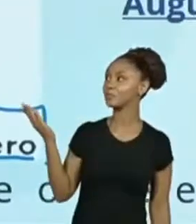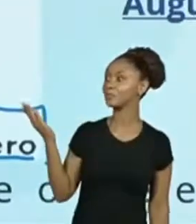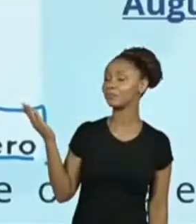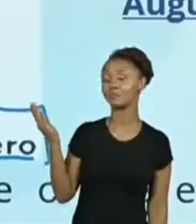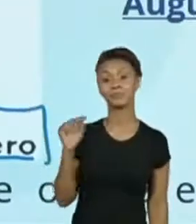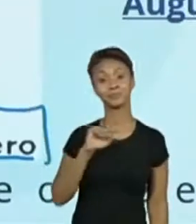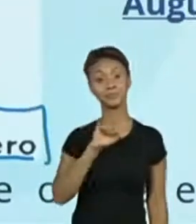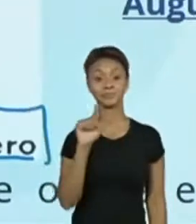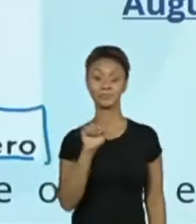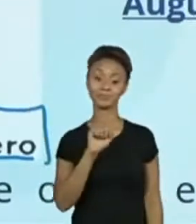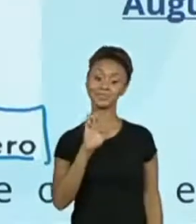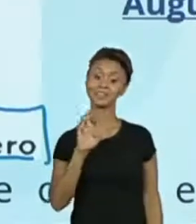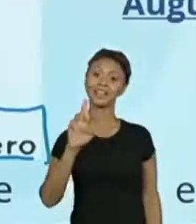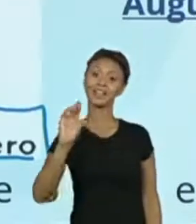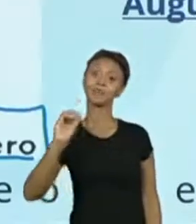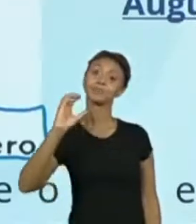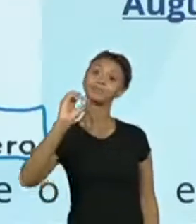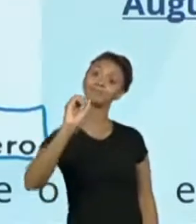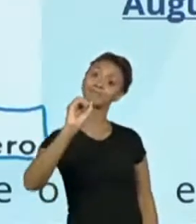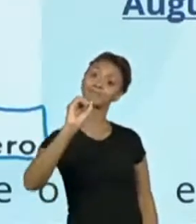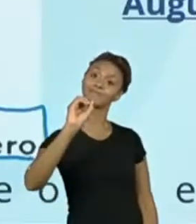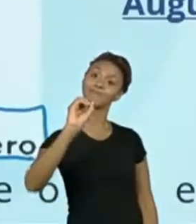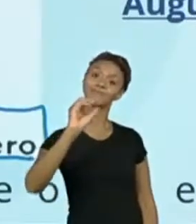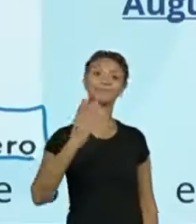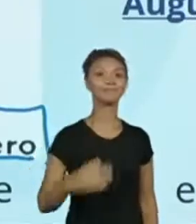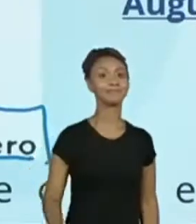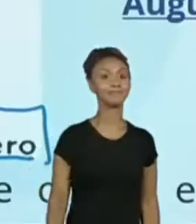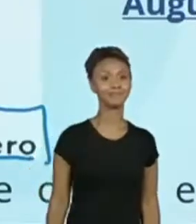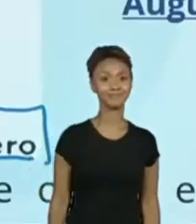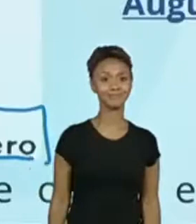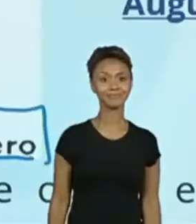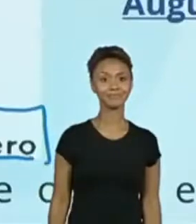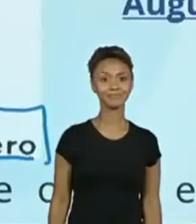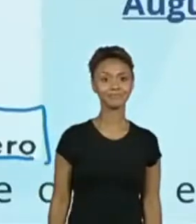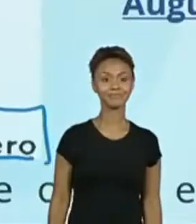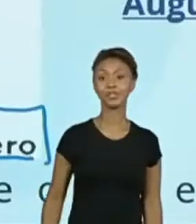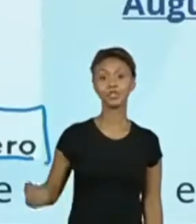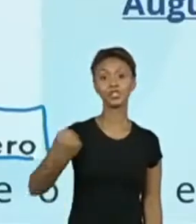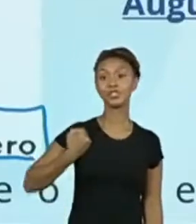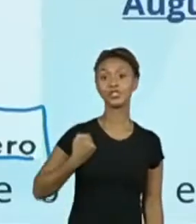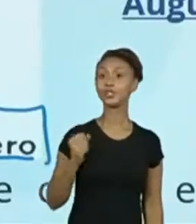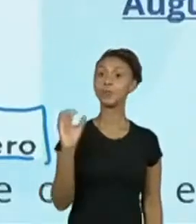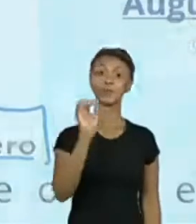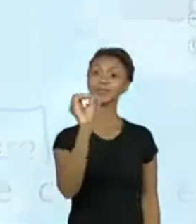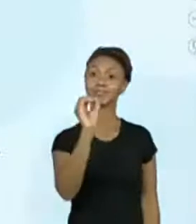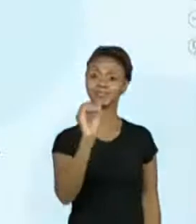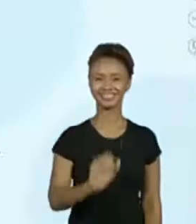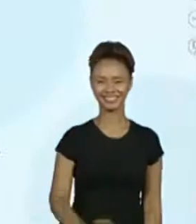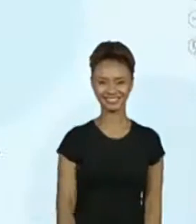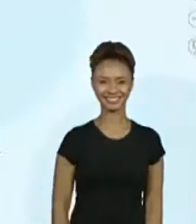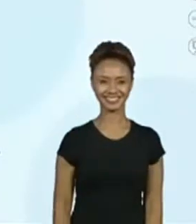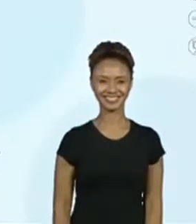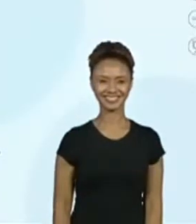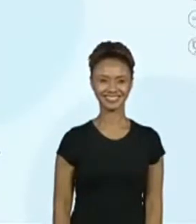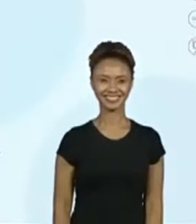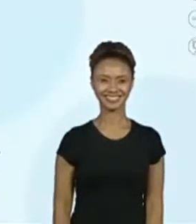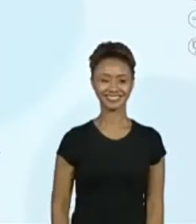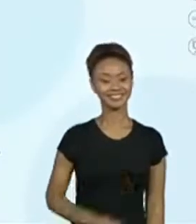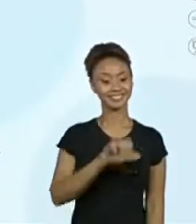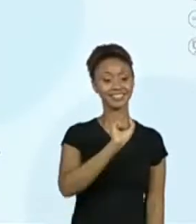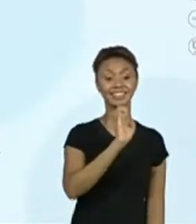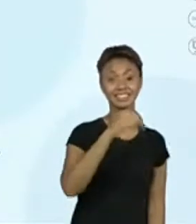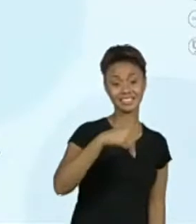Zero. O número um, sem o número, é o zero. Muito bem! Vocês chegaram a... A essa